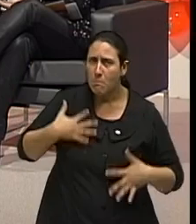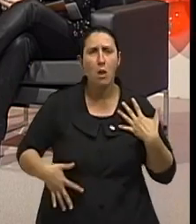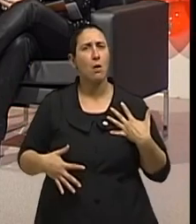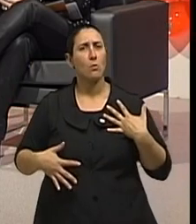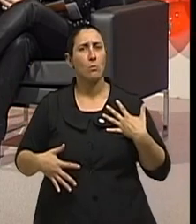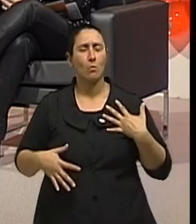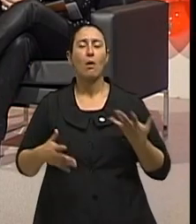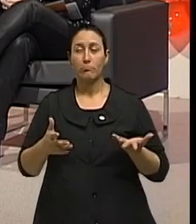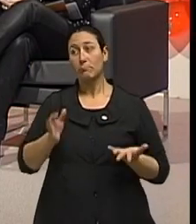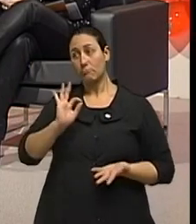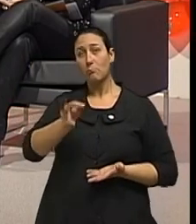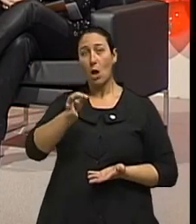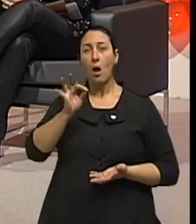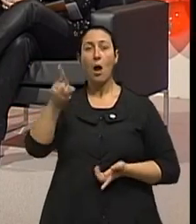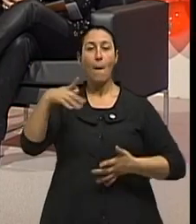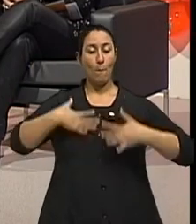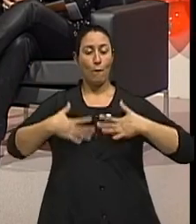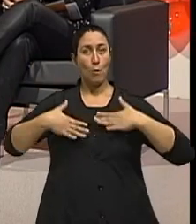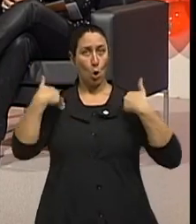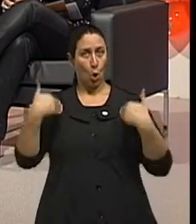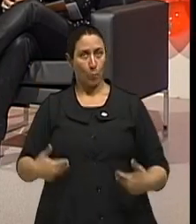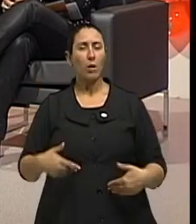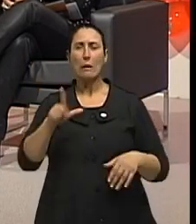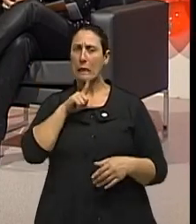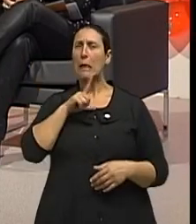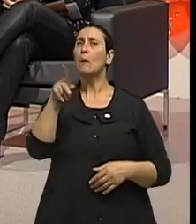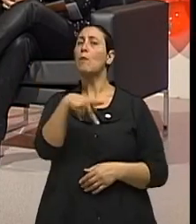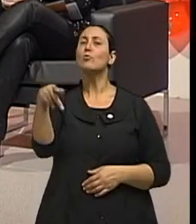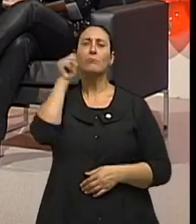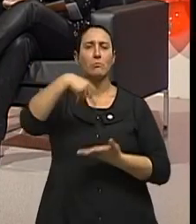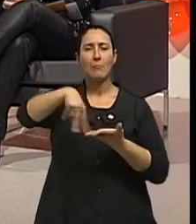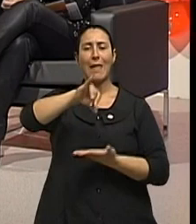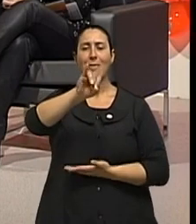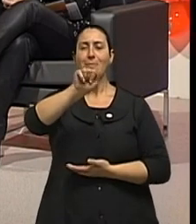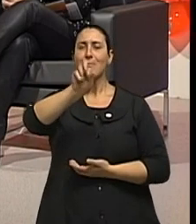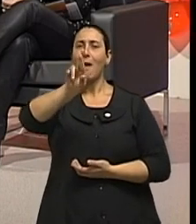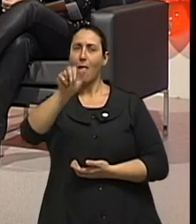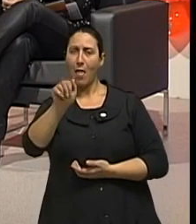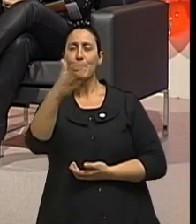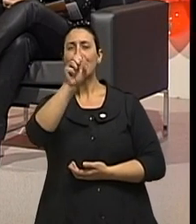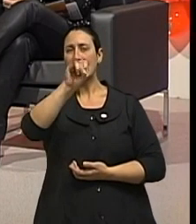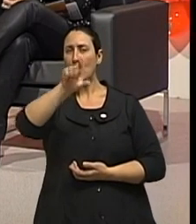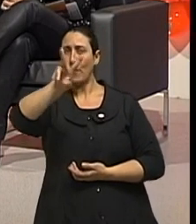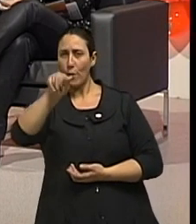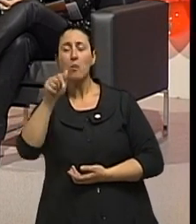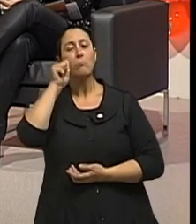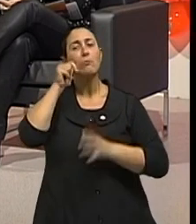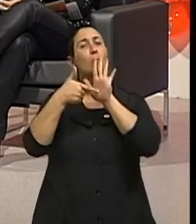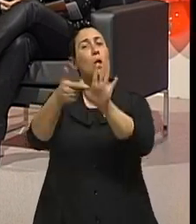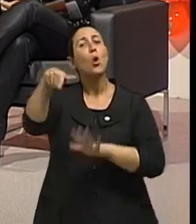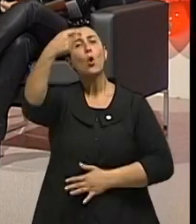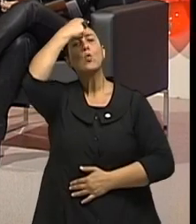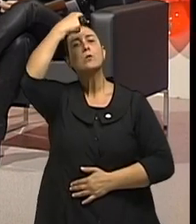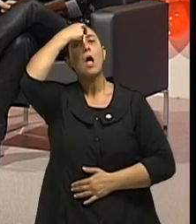Exatamente. Esse movimento corporal, nós vamos ter uma professora de dança também, a Yara Rodrigues da Silva, que vai falar sobre consciência corporal e